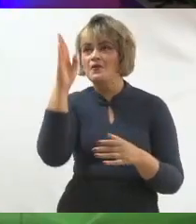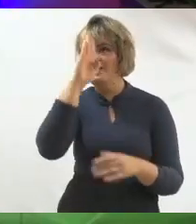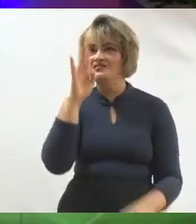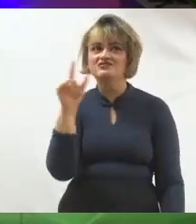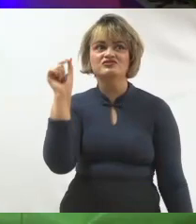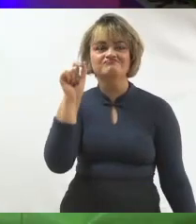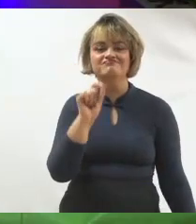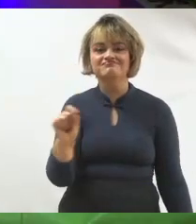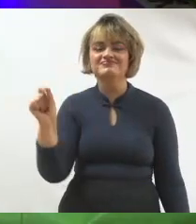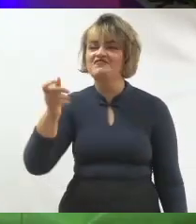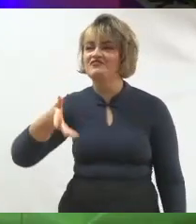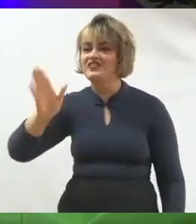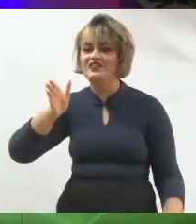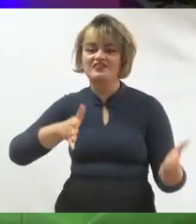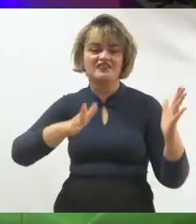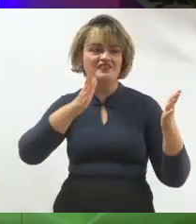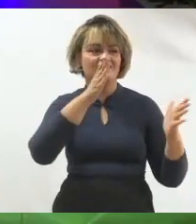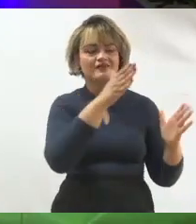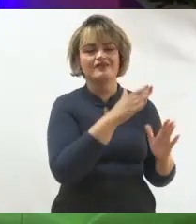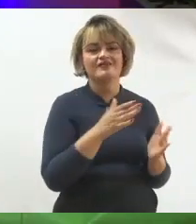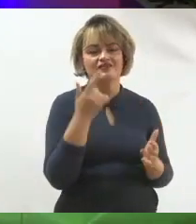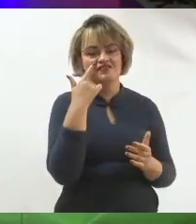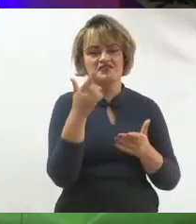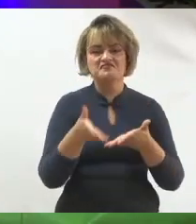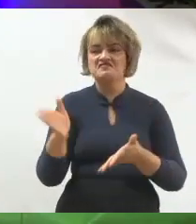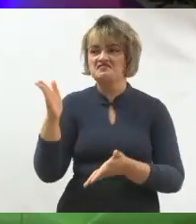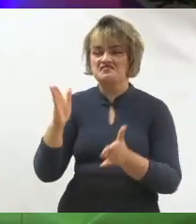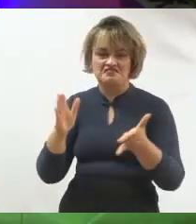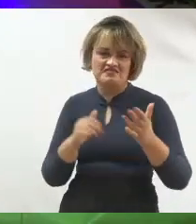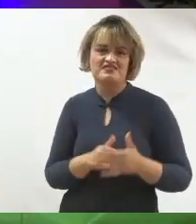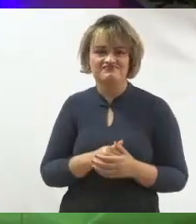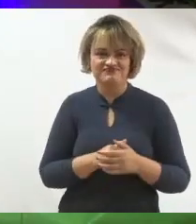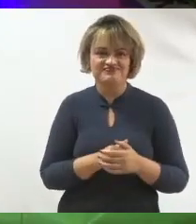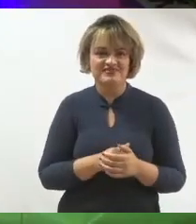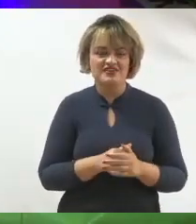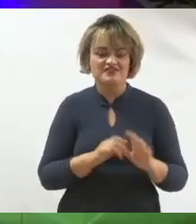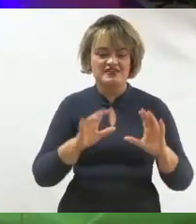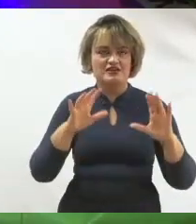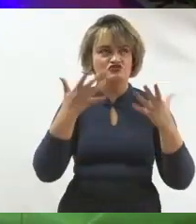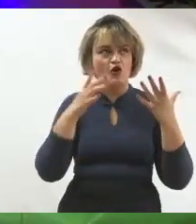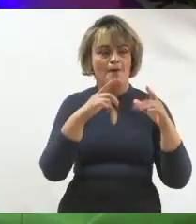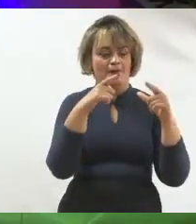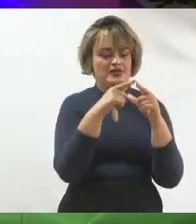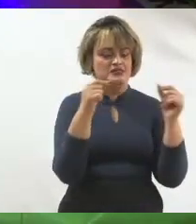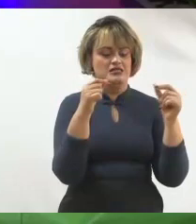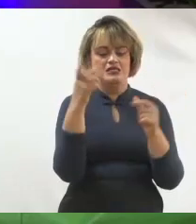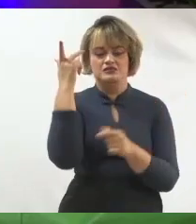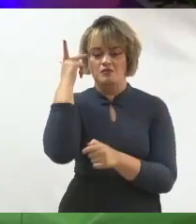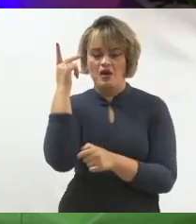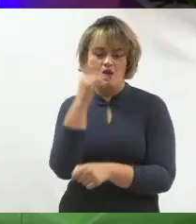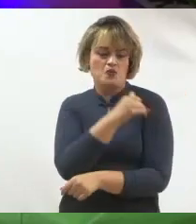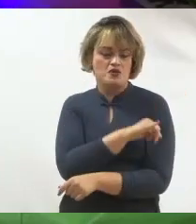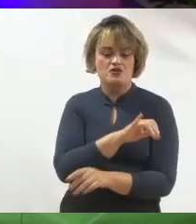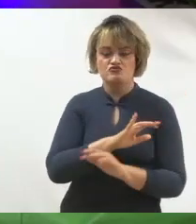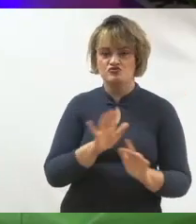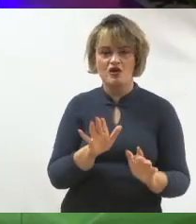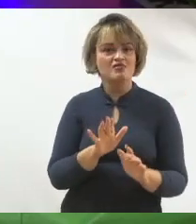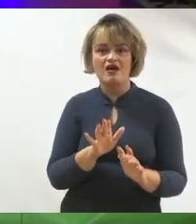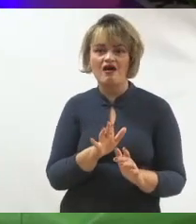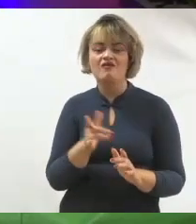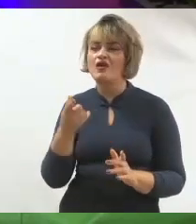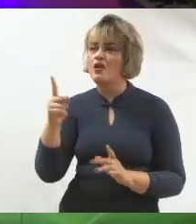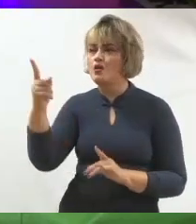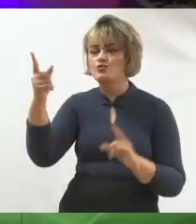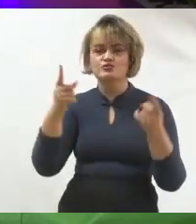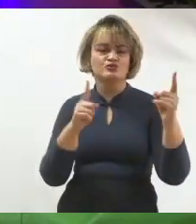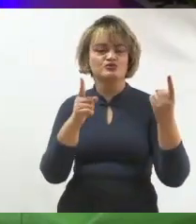fato. Conhecer as realidades que a gente tem dentro desse país. Sair um pouquinho dessa bolha de Brasília, de São Paulo, Rio de Janeiro. E conhecer